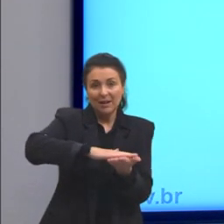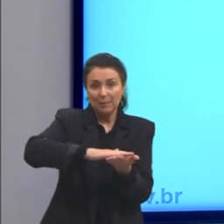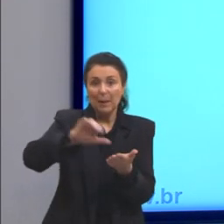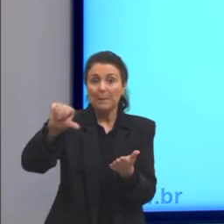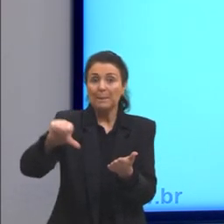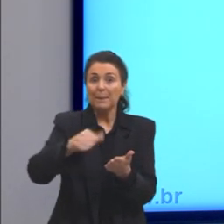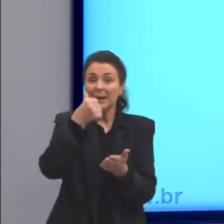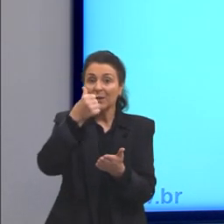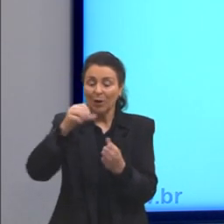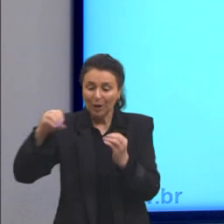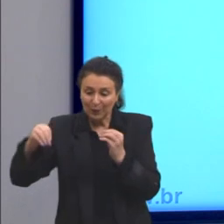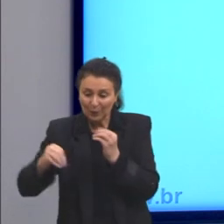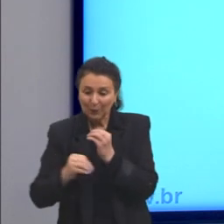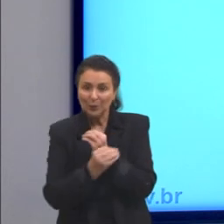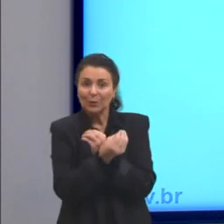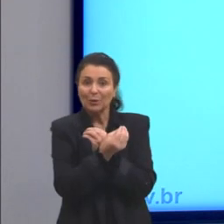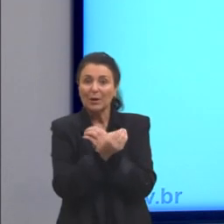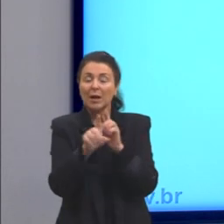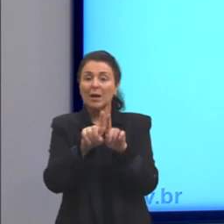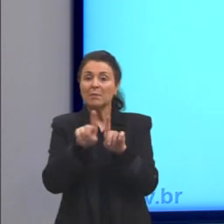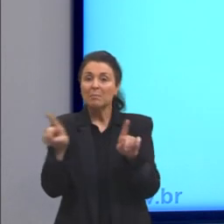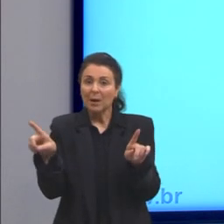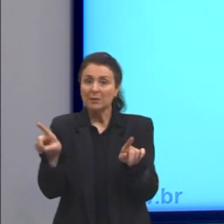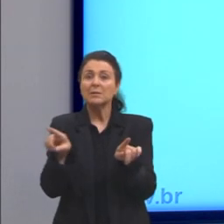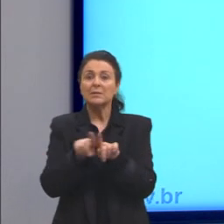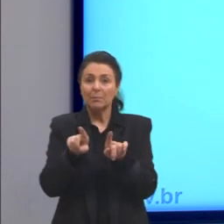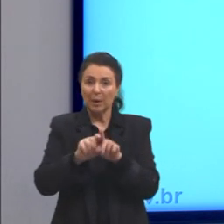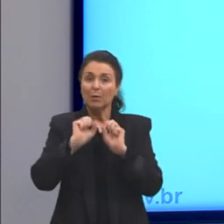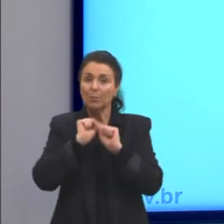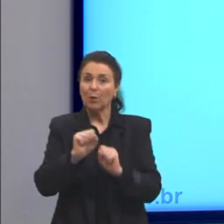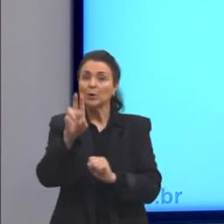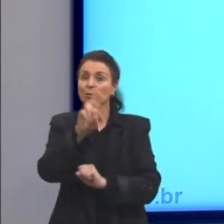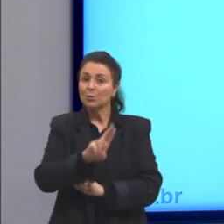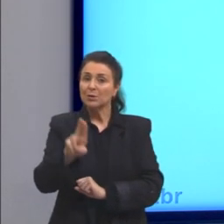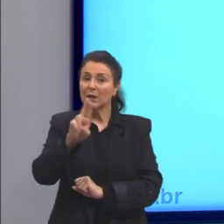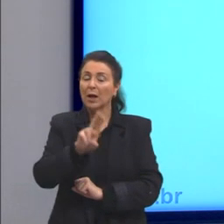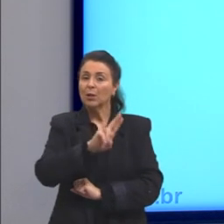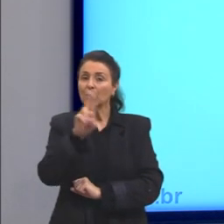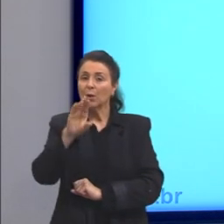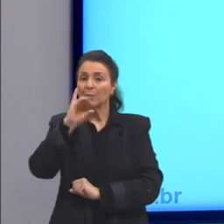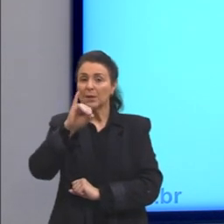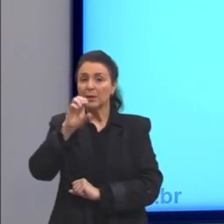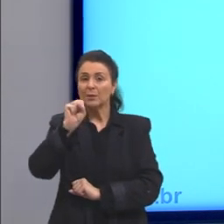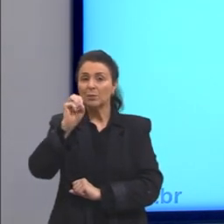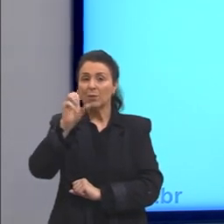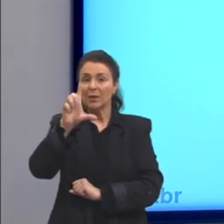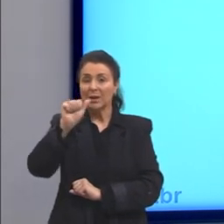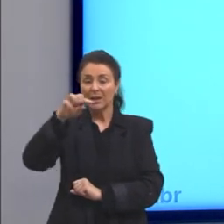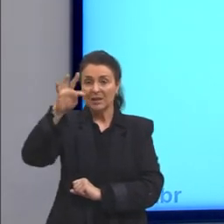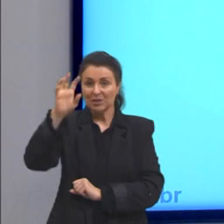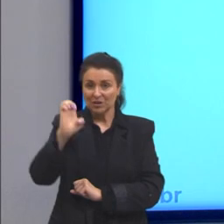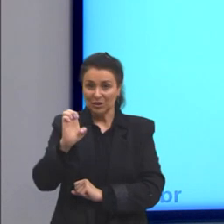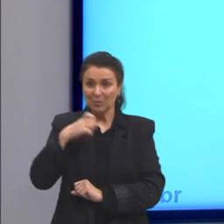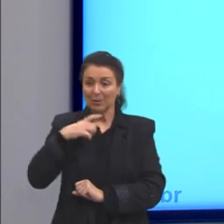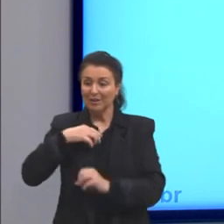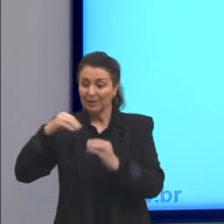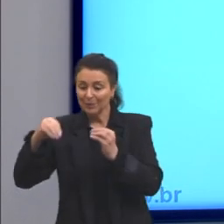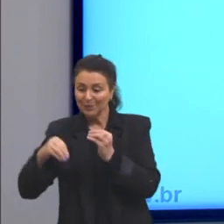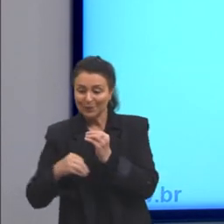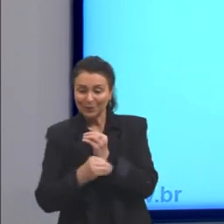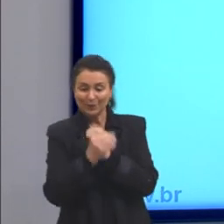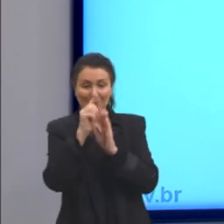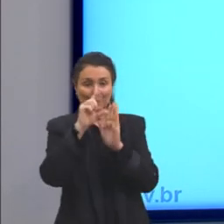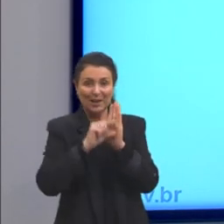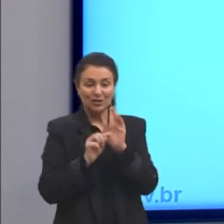a madeira, porém, não deixa de ser considerado isolante, pois possui baixa condutividade térmica. Então, vejam, o